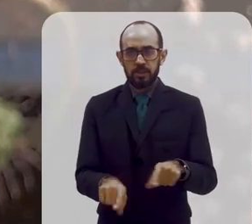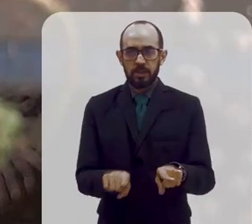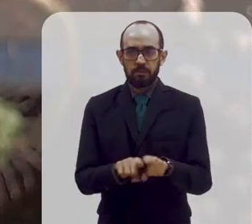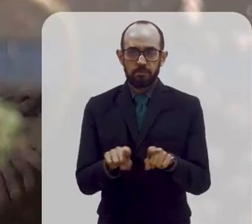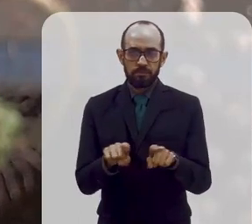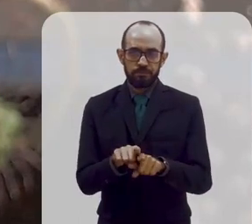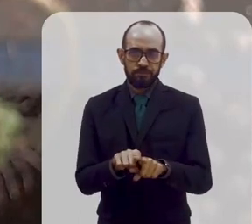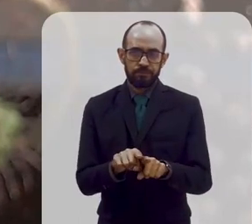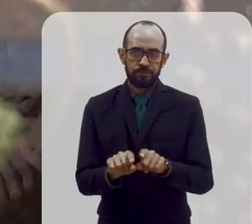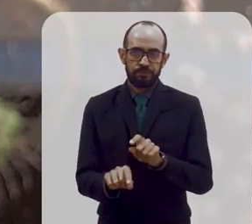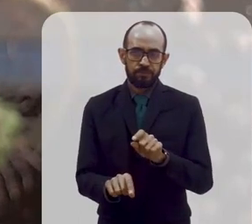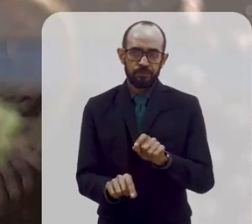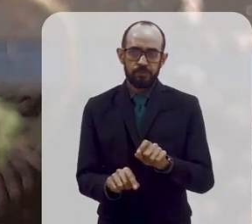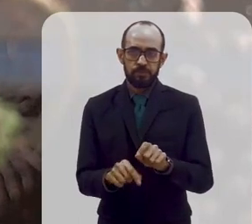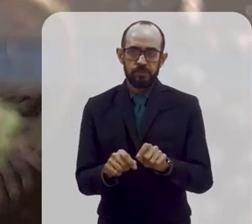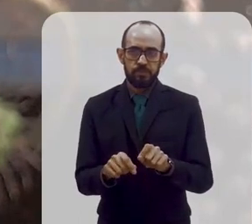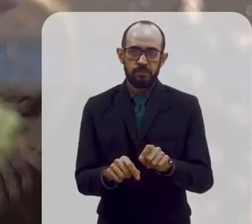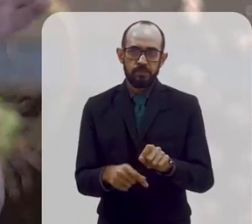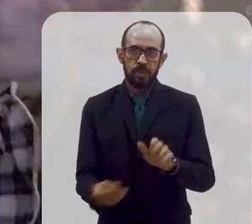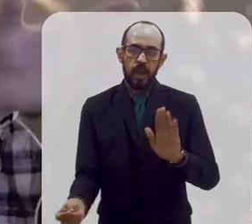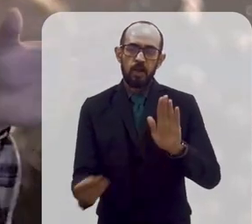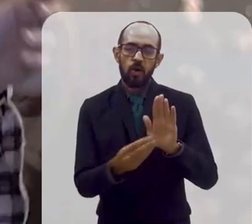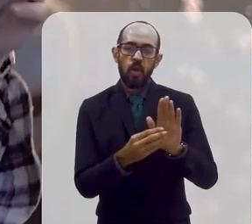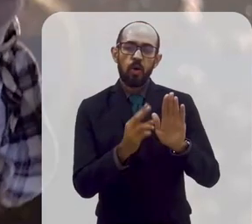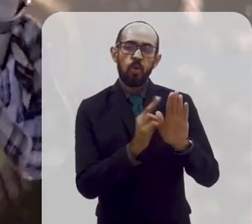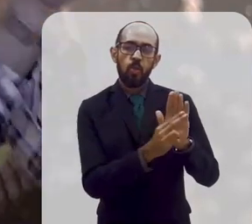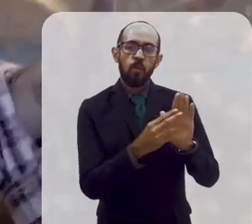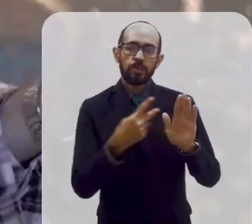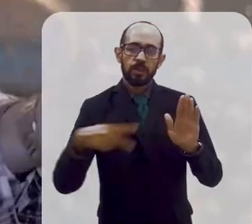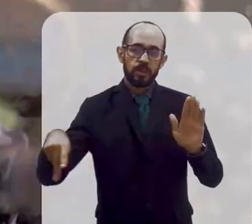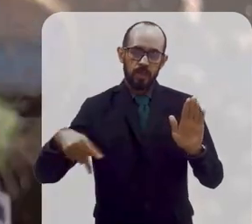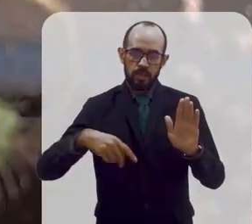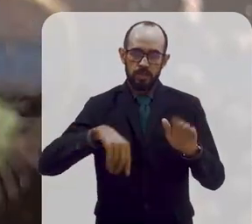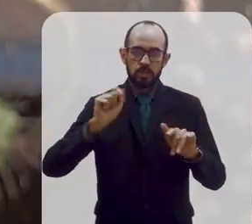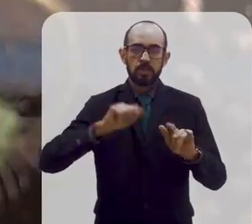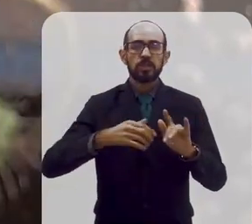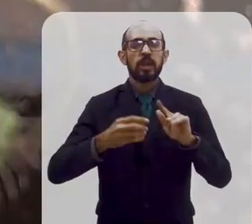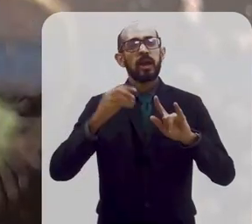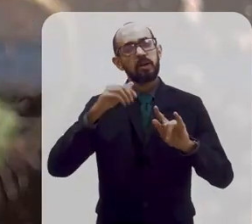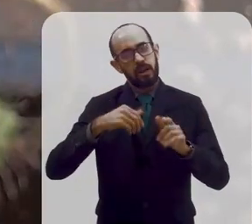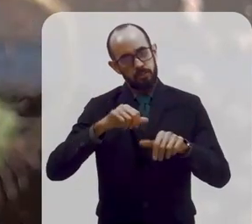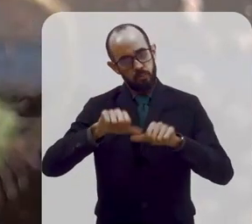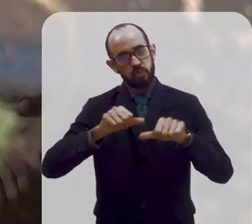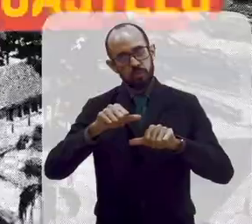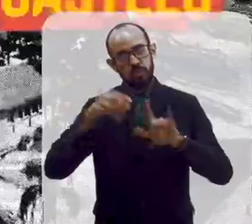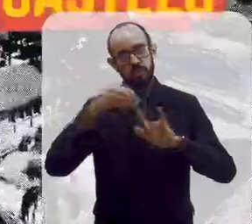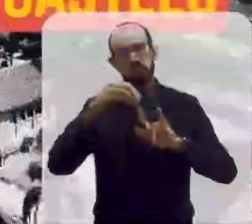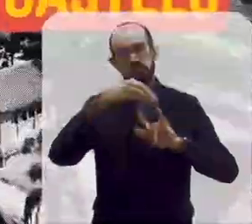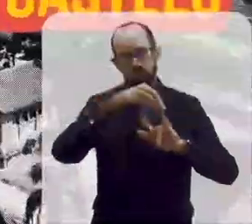o tempo, a levar o nome do Oswaldo Cruz, né? Passa a ser Instituto Oswaldo Cruz.